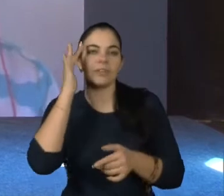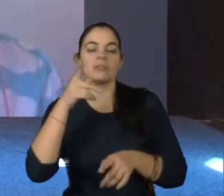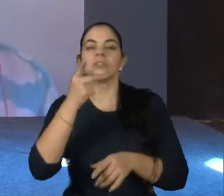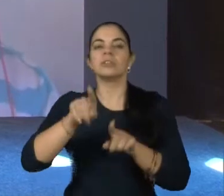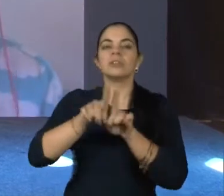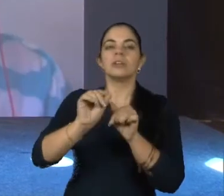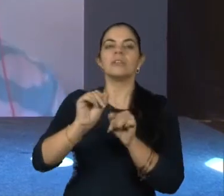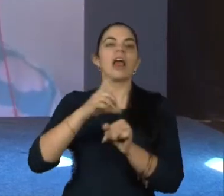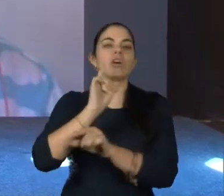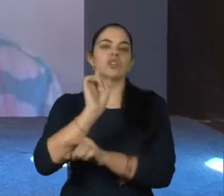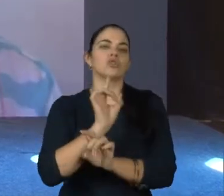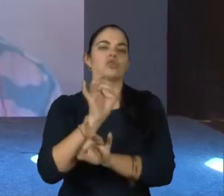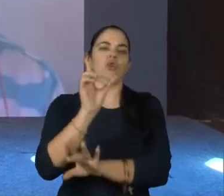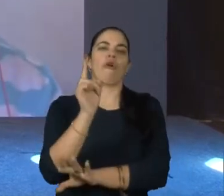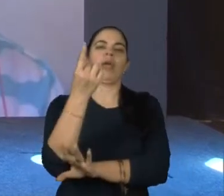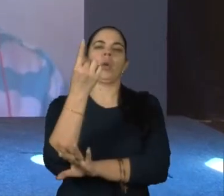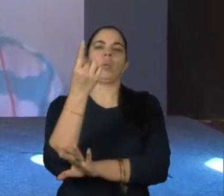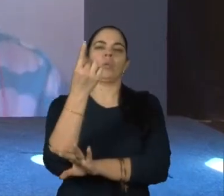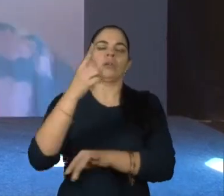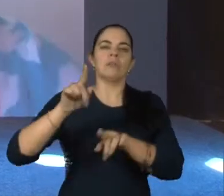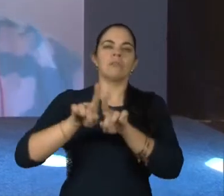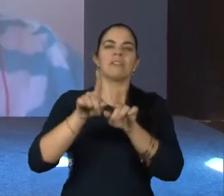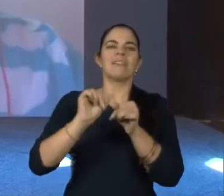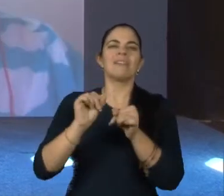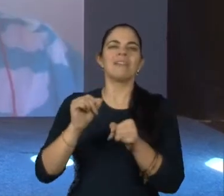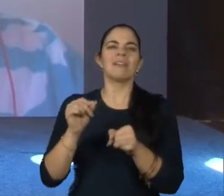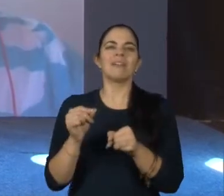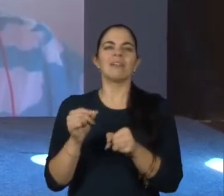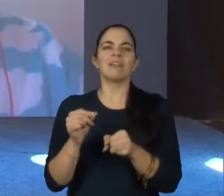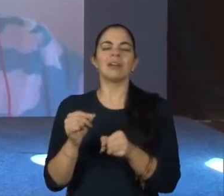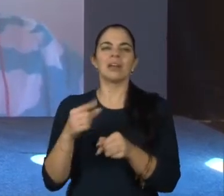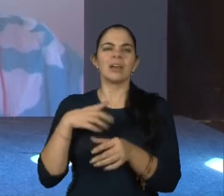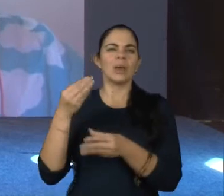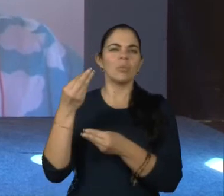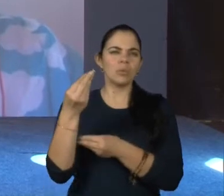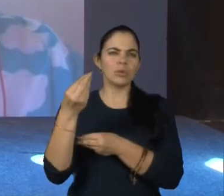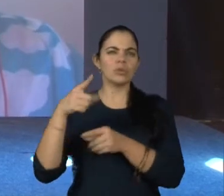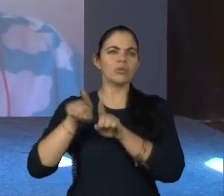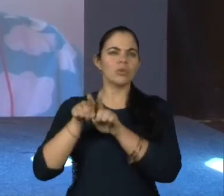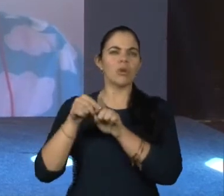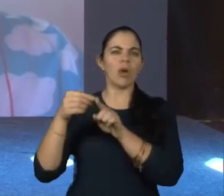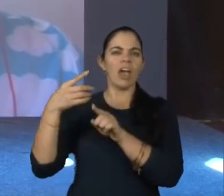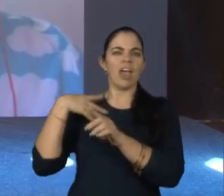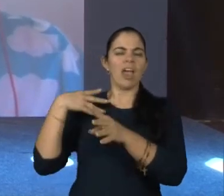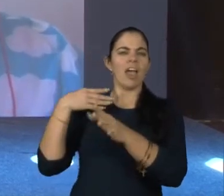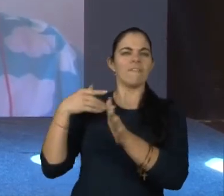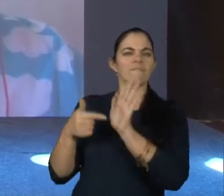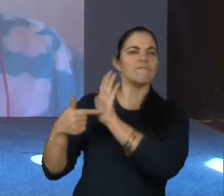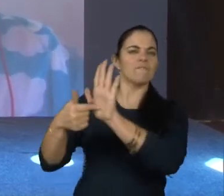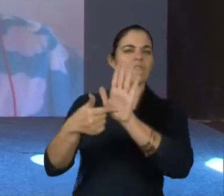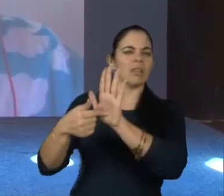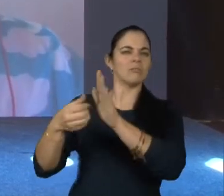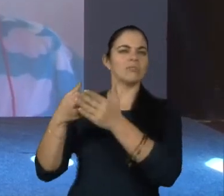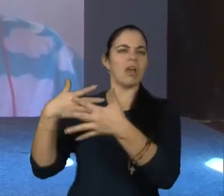viram, não sou, eu, são várias pessoas juntos, é porque eu também aprendo muito quando o reflexo do outro é compatível com